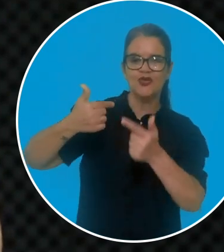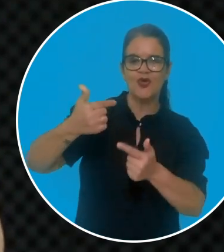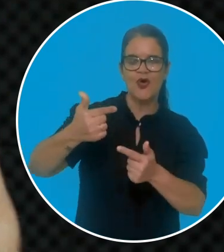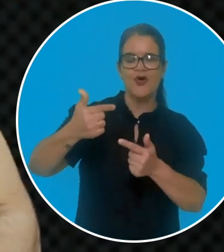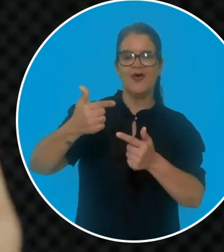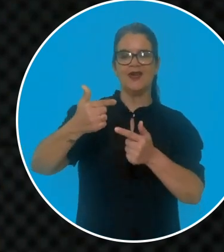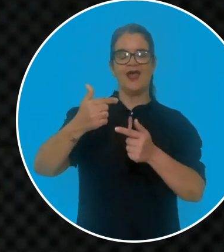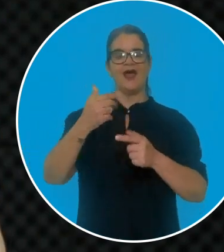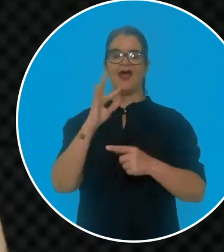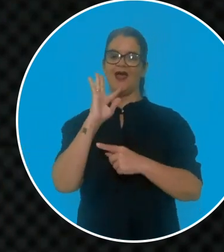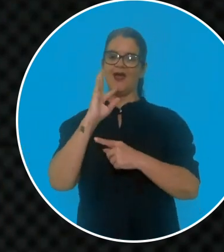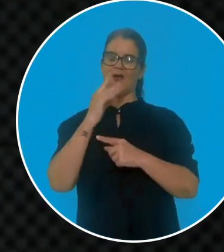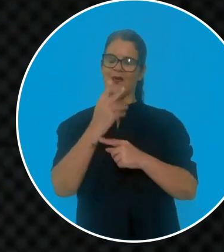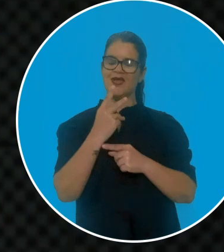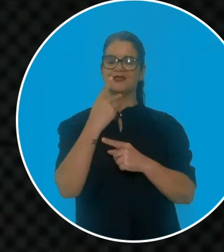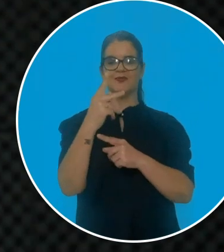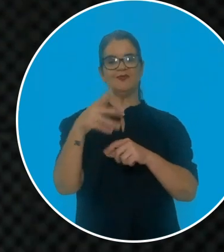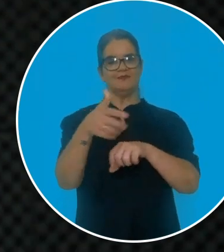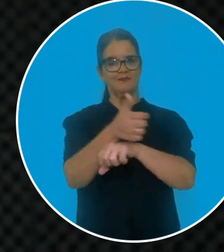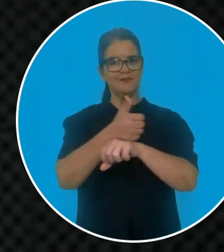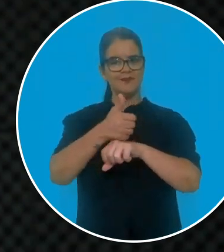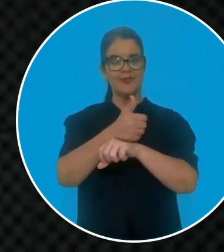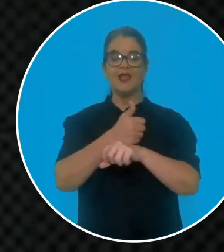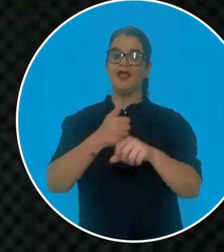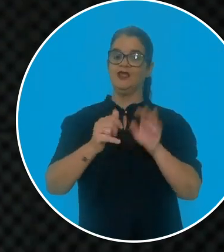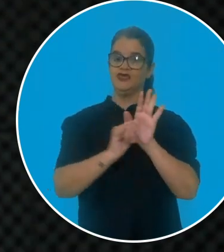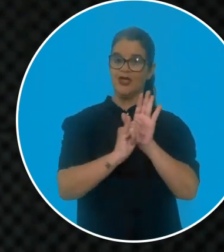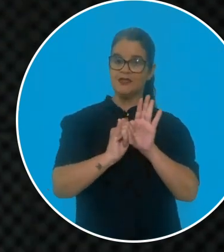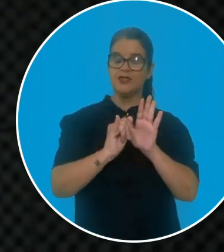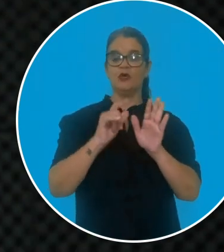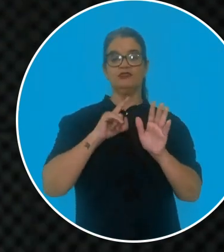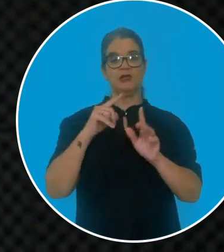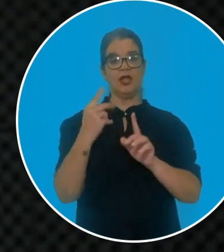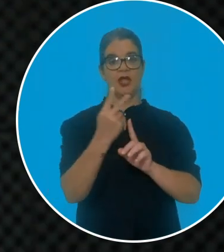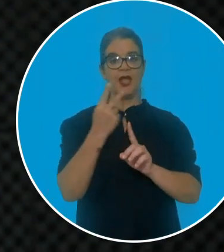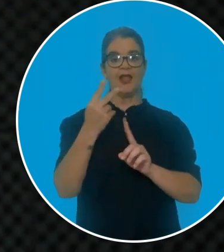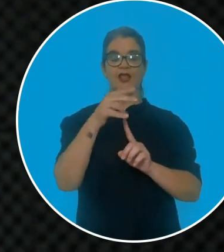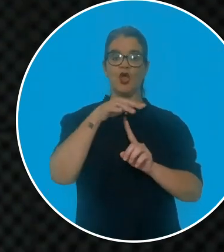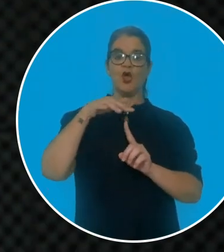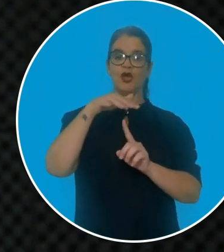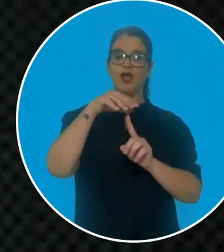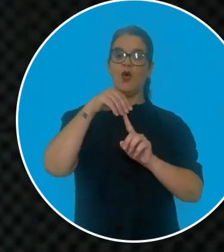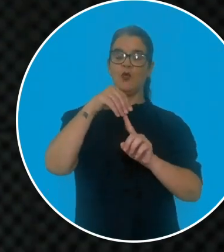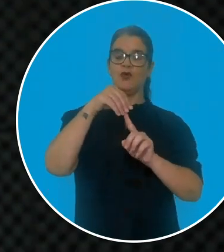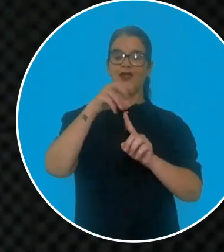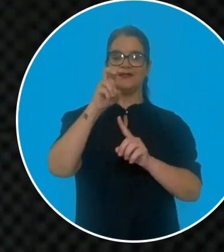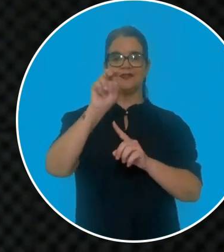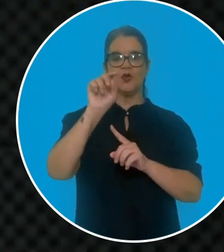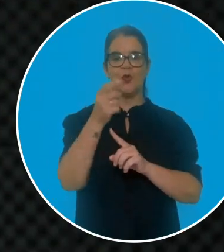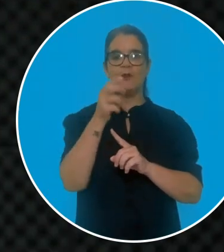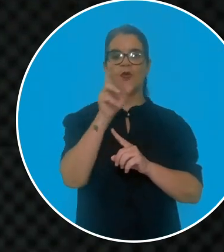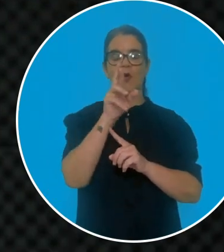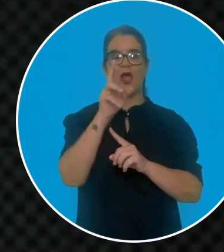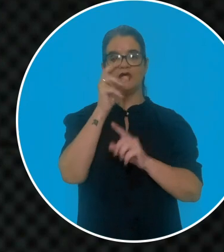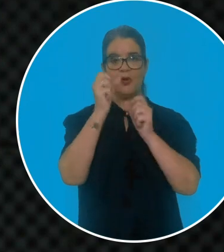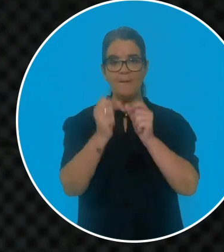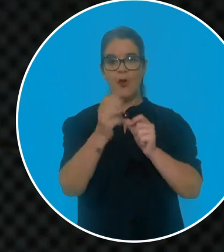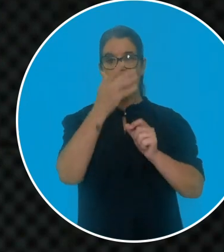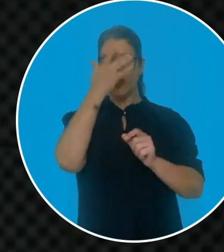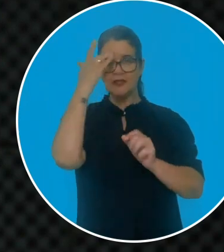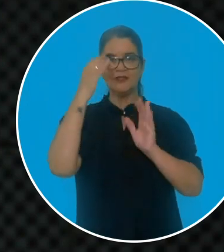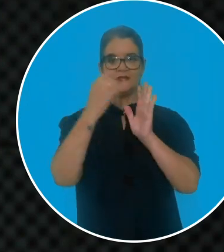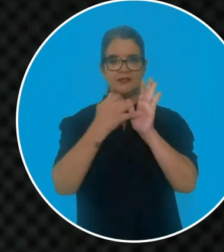por seu reconhecimento profissional. Este edital tem categoria única, com faixa de R$ 5.000. Quem pode se